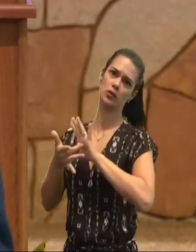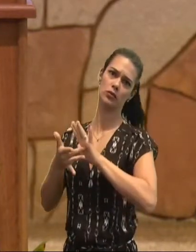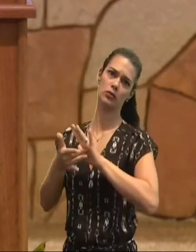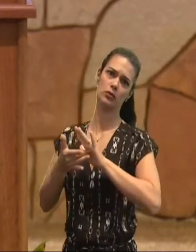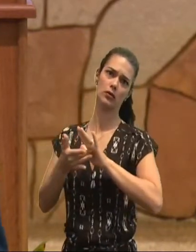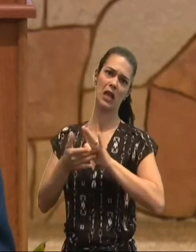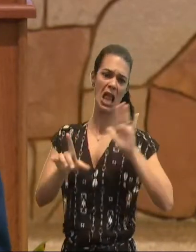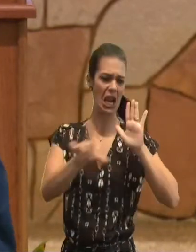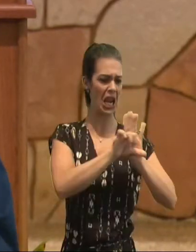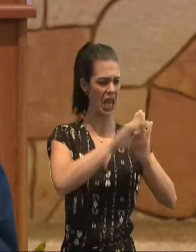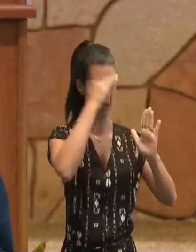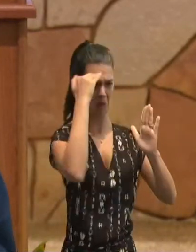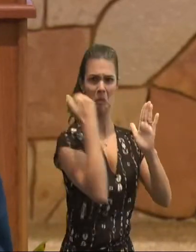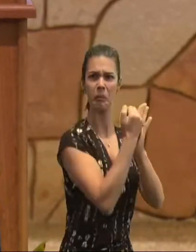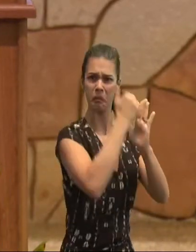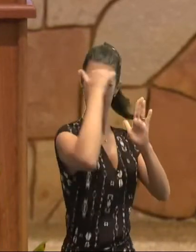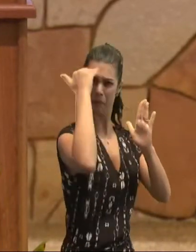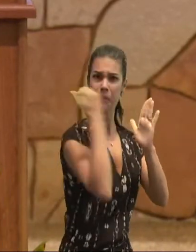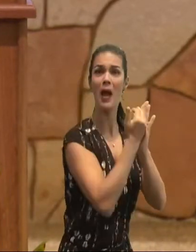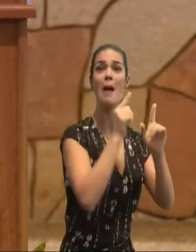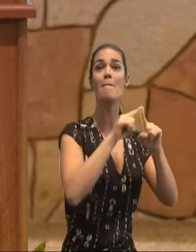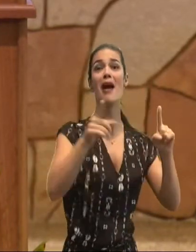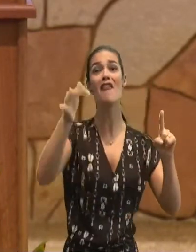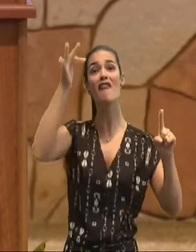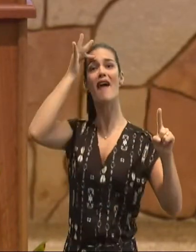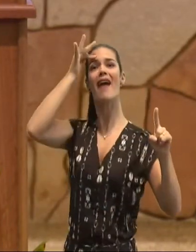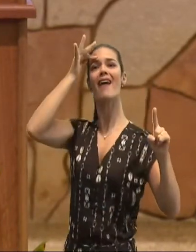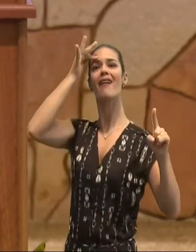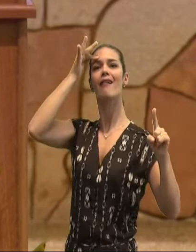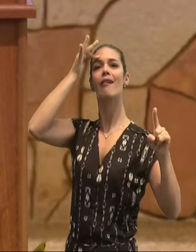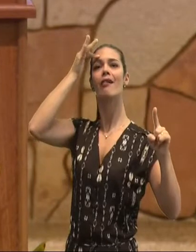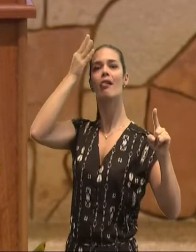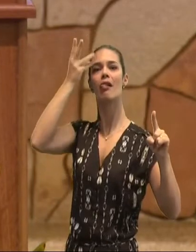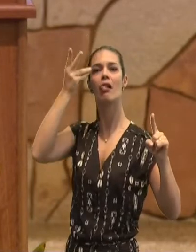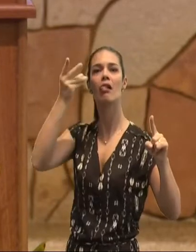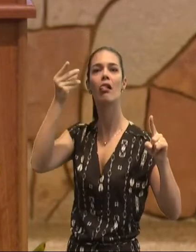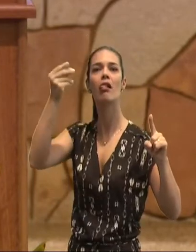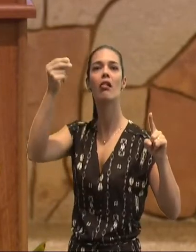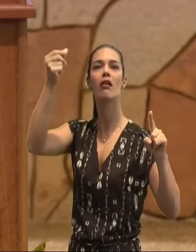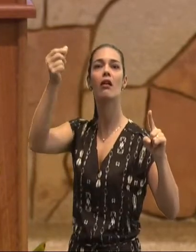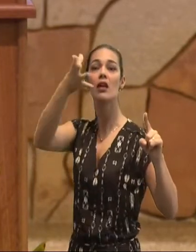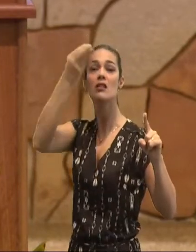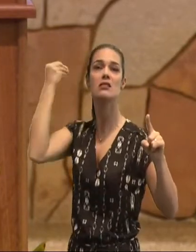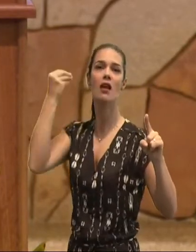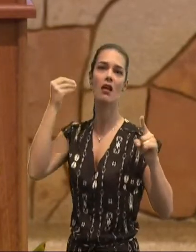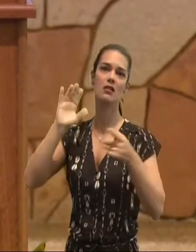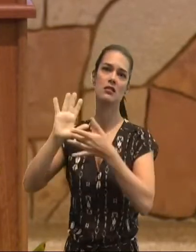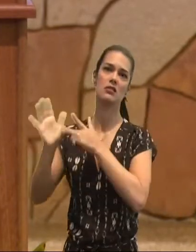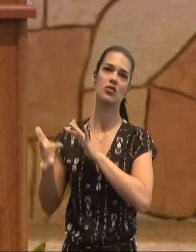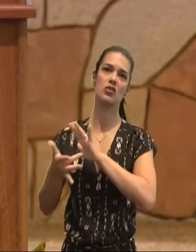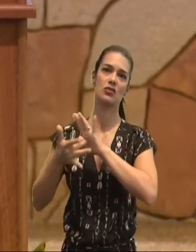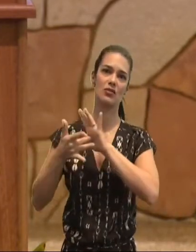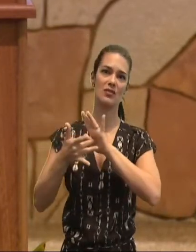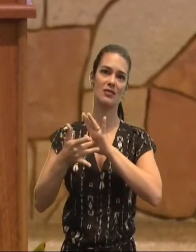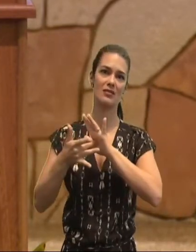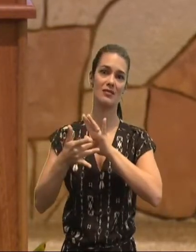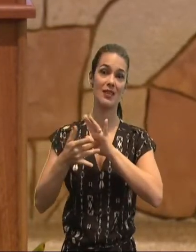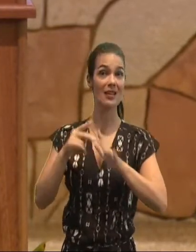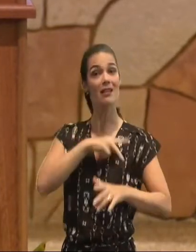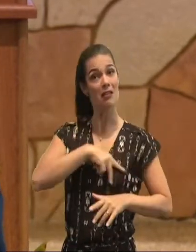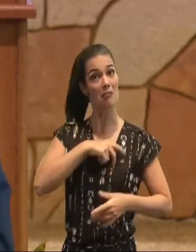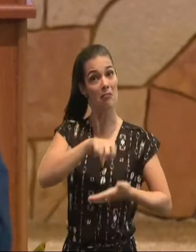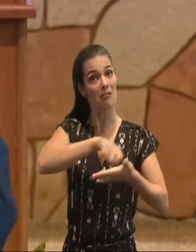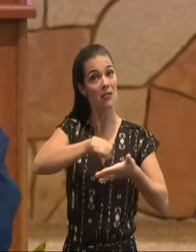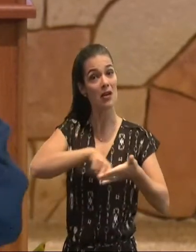sendo, compelidos, a abandonar, a fé, e a força, disso, é que eles, seriam, de novo, escravizados, Paulo, diz mais, ele